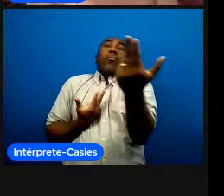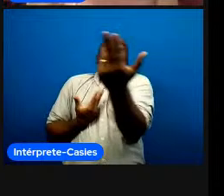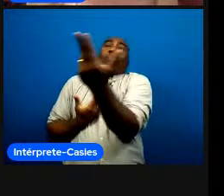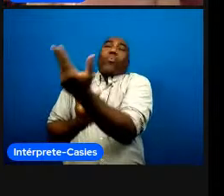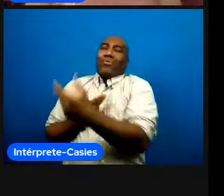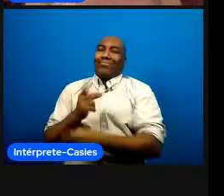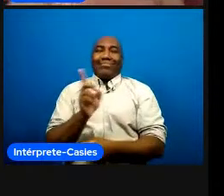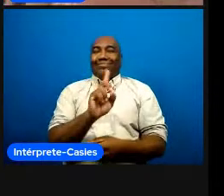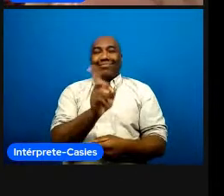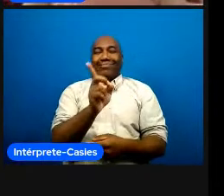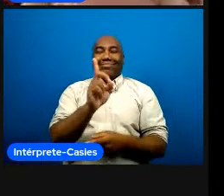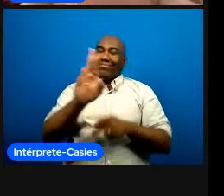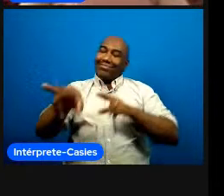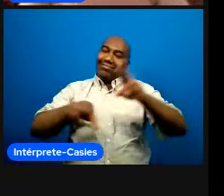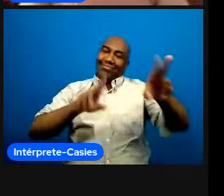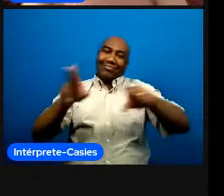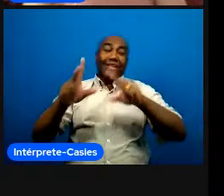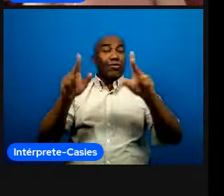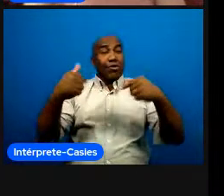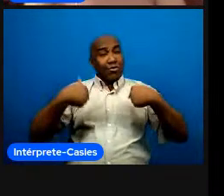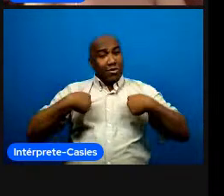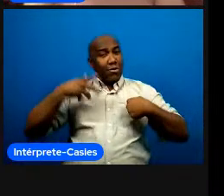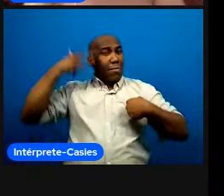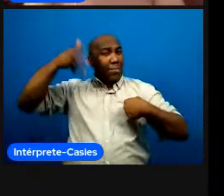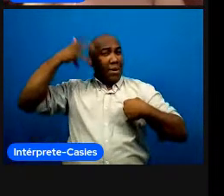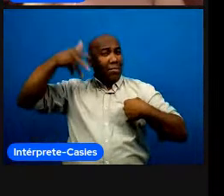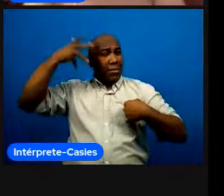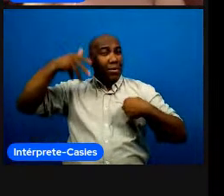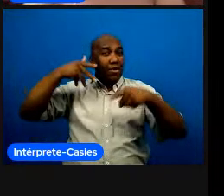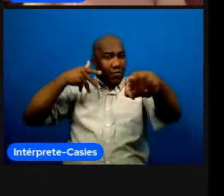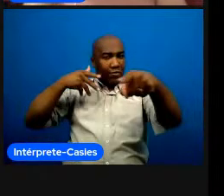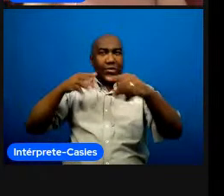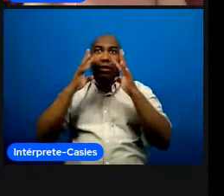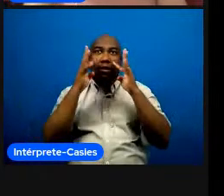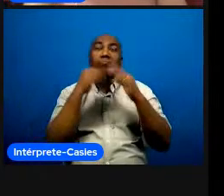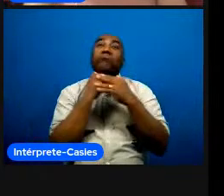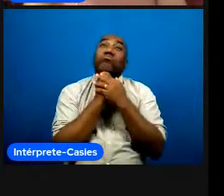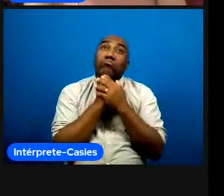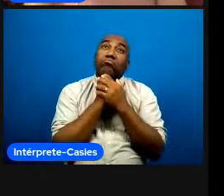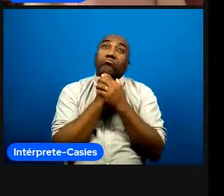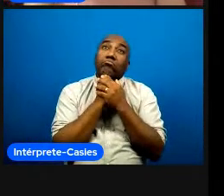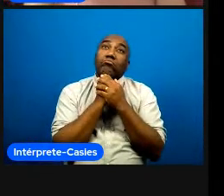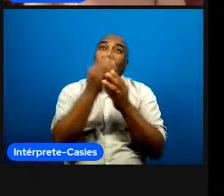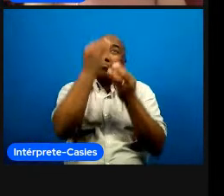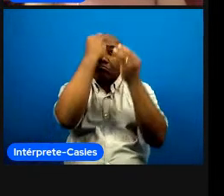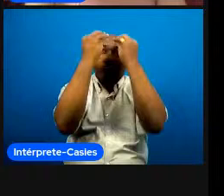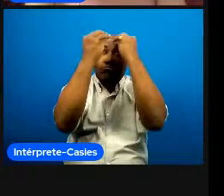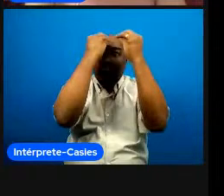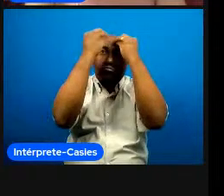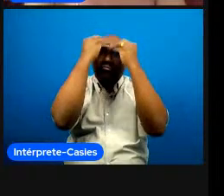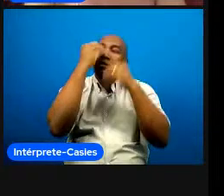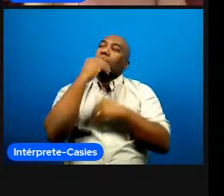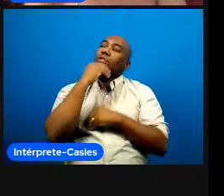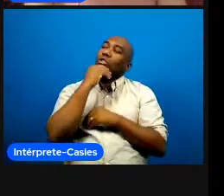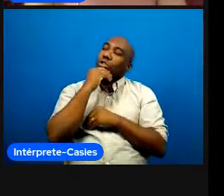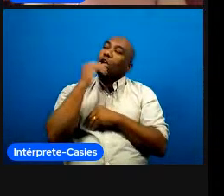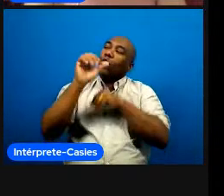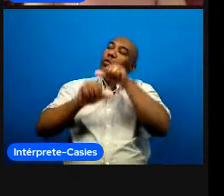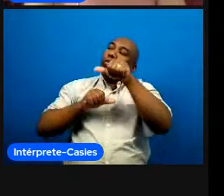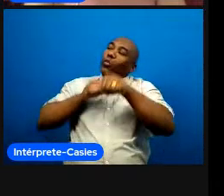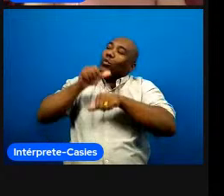recebem essa palestra e constroem as próprias conclusões e a partir disso considerando